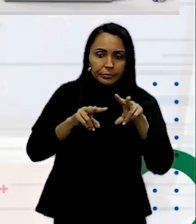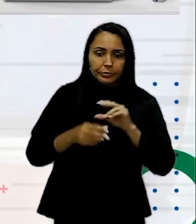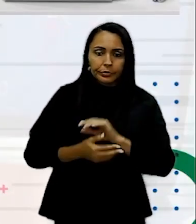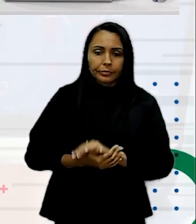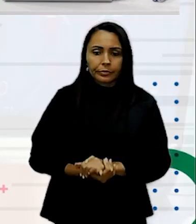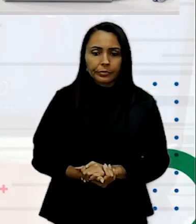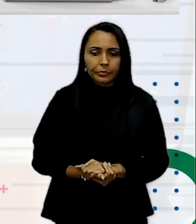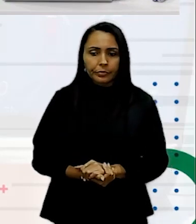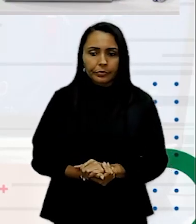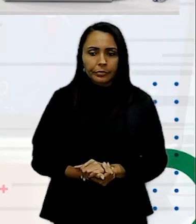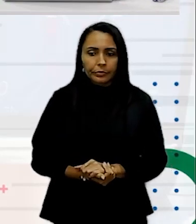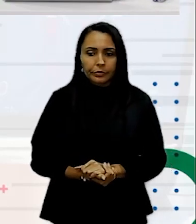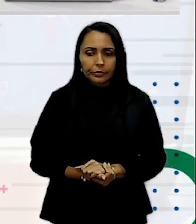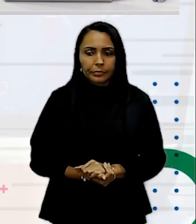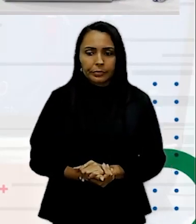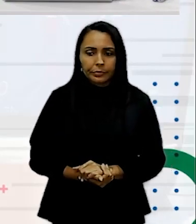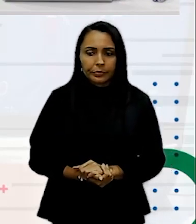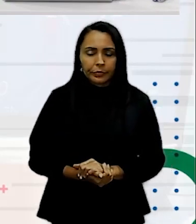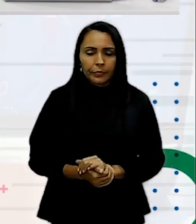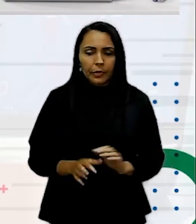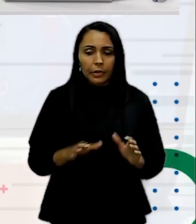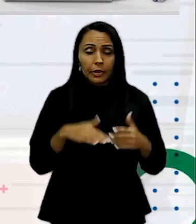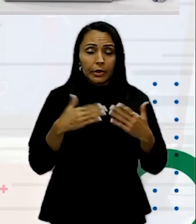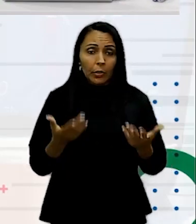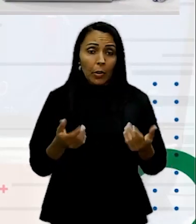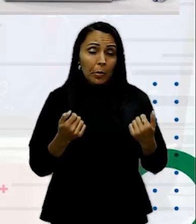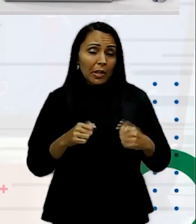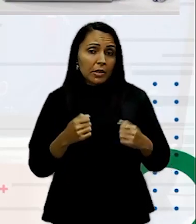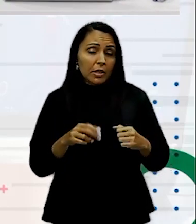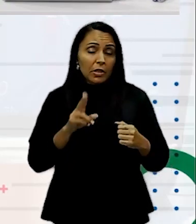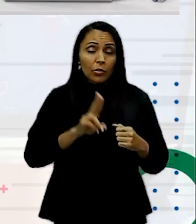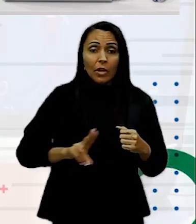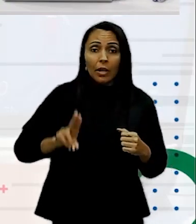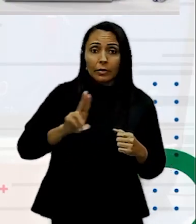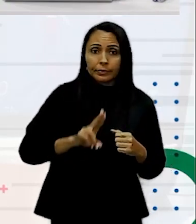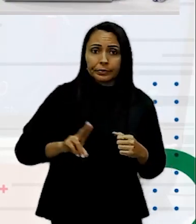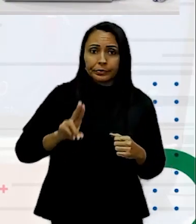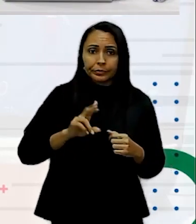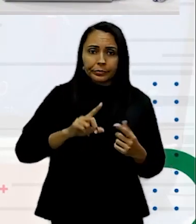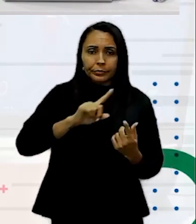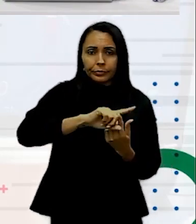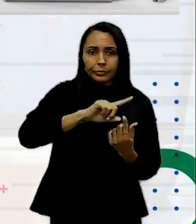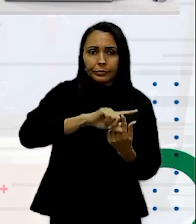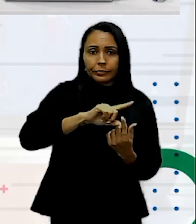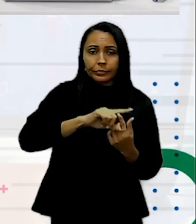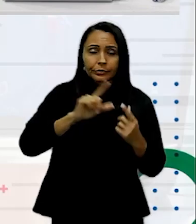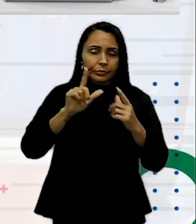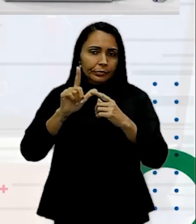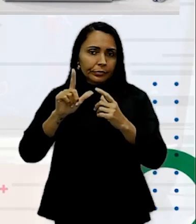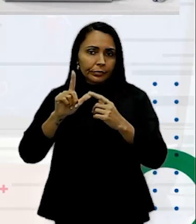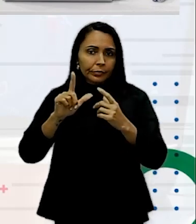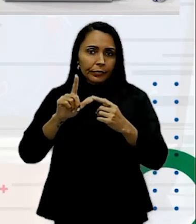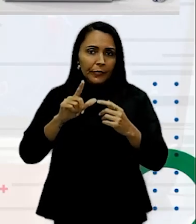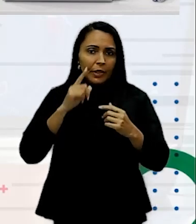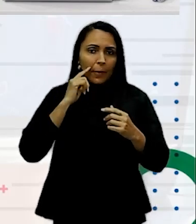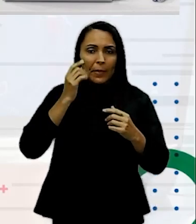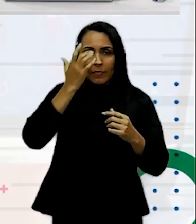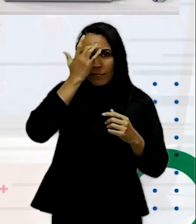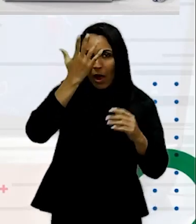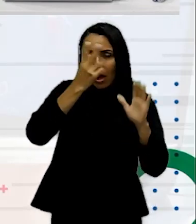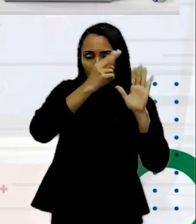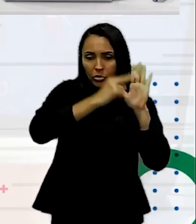Tudo bem? Então tente utilizar Esse tipo de fonte Mais sóbria Mais fácil de ler Tudo bem?